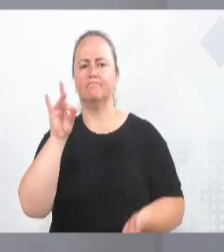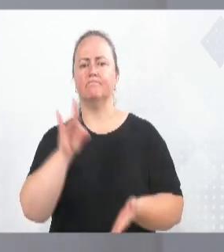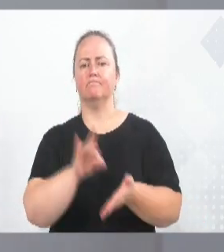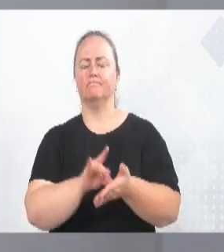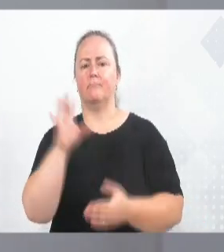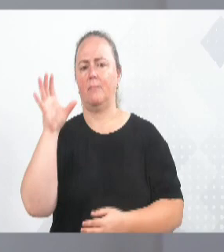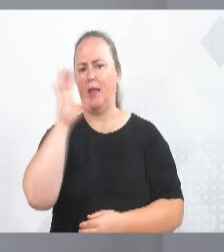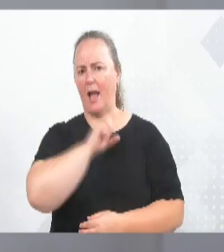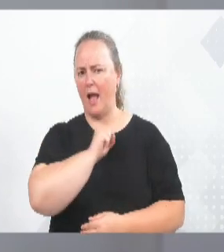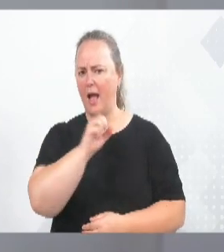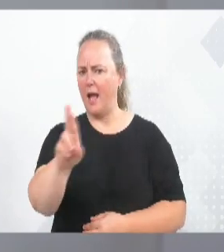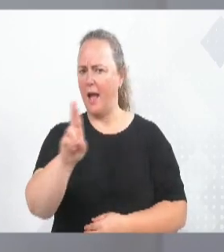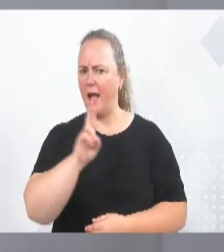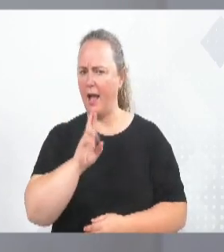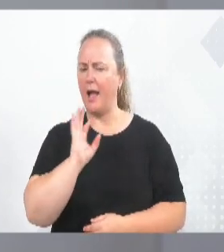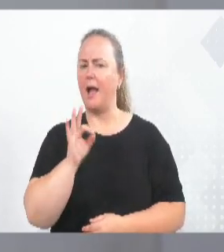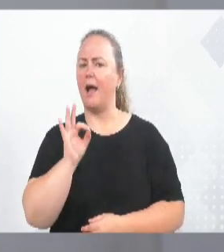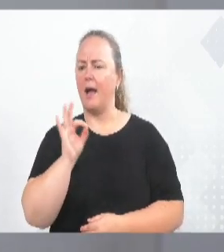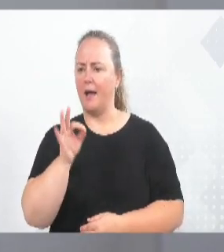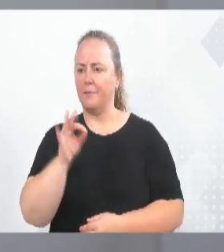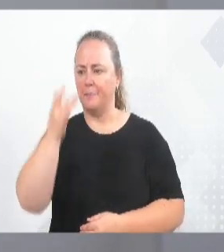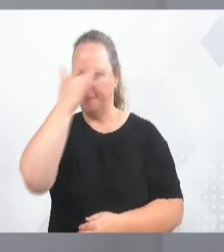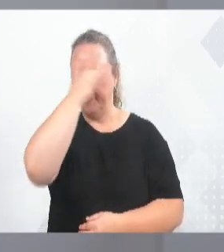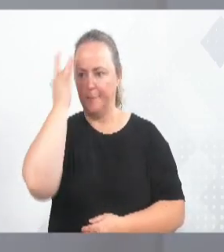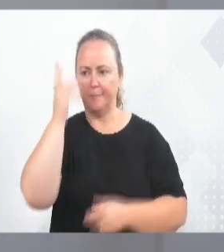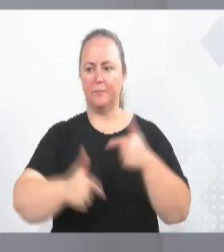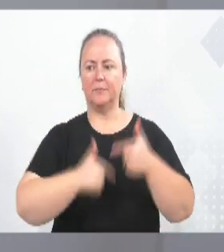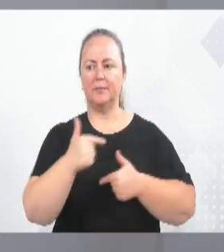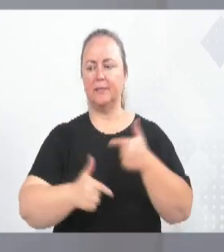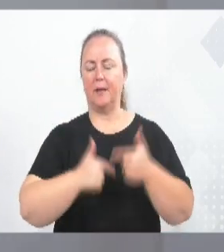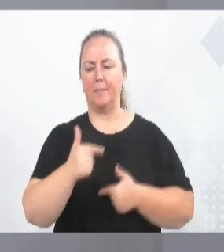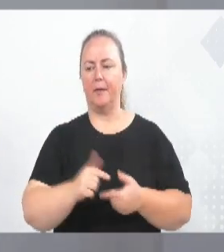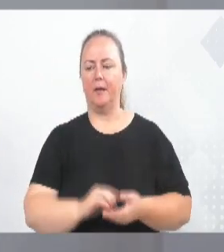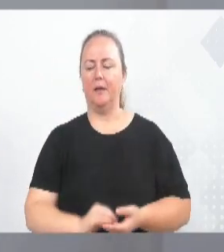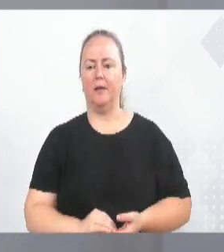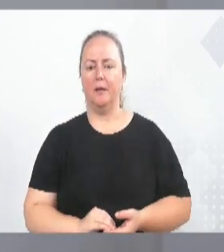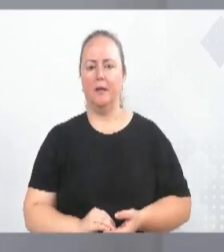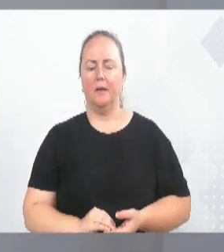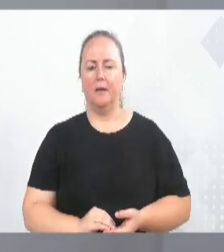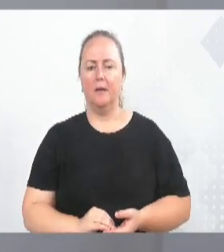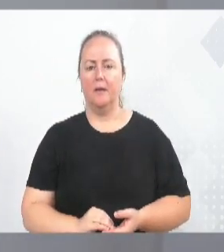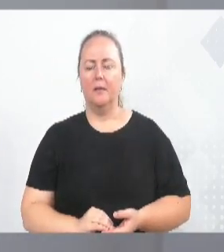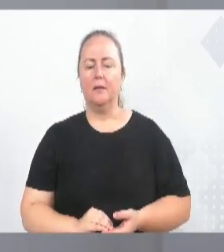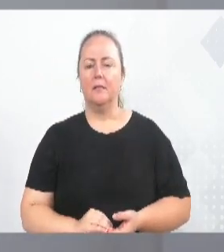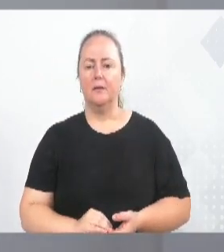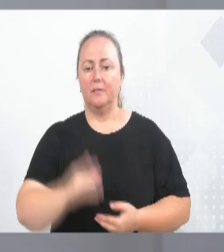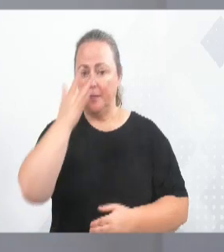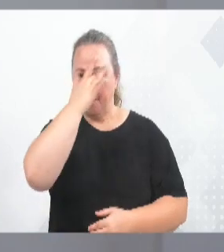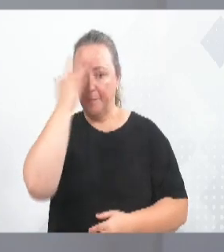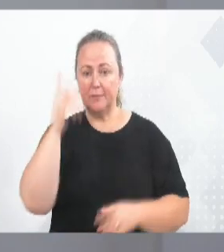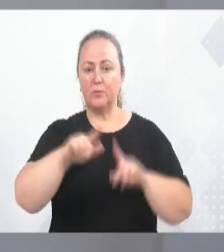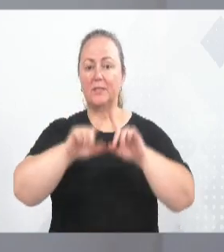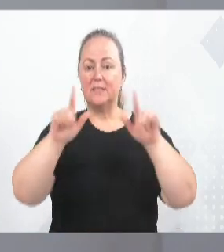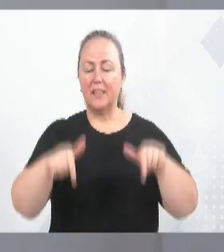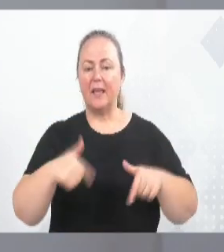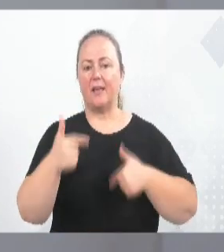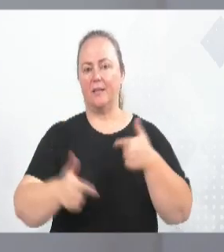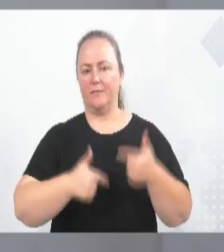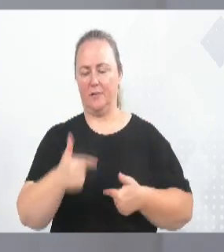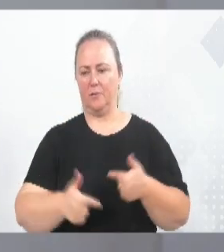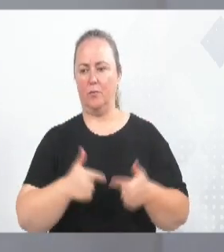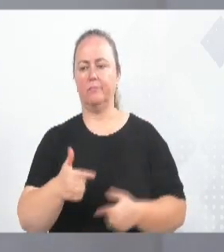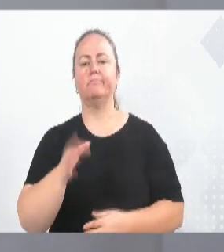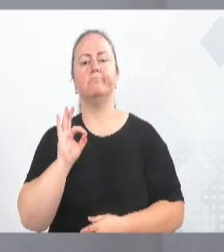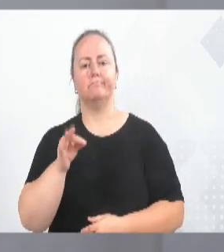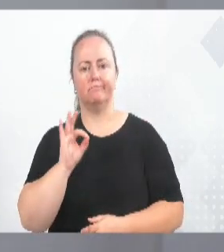das pessoas que trabalham lá na ponta. Os servidores que trabalham lá na ponta. Já falei na semana passada, aqueles